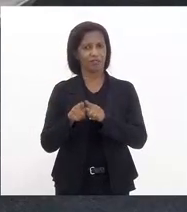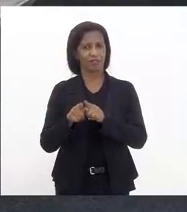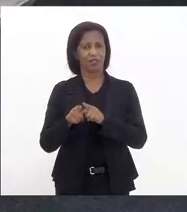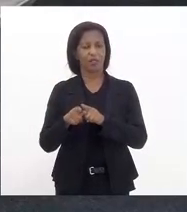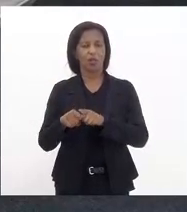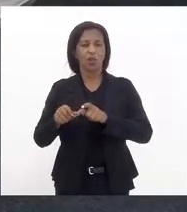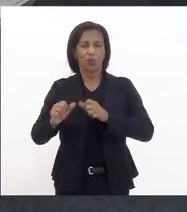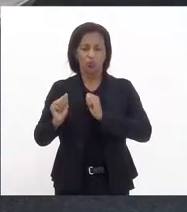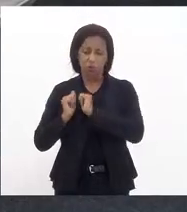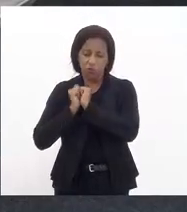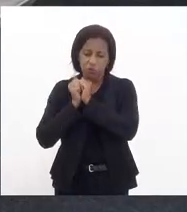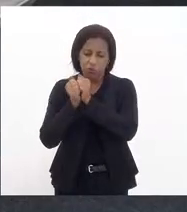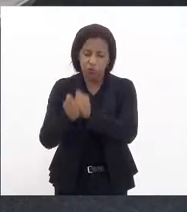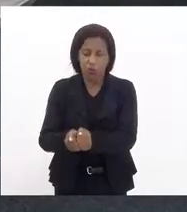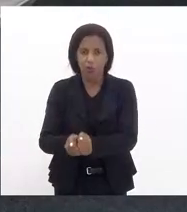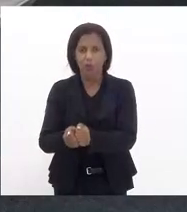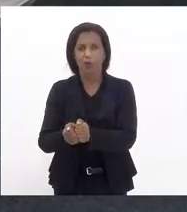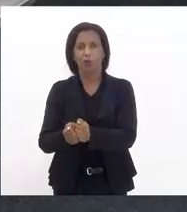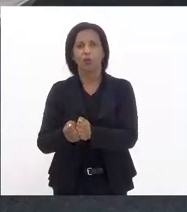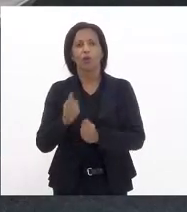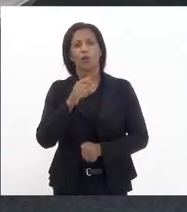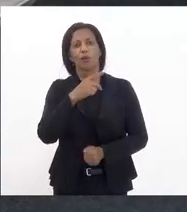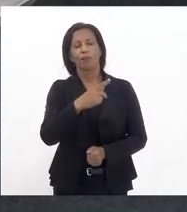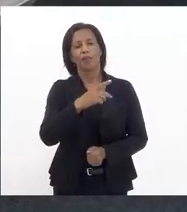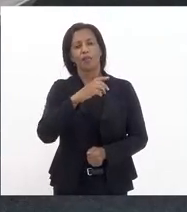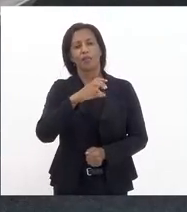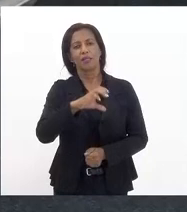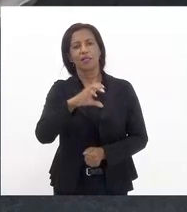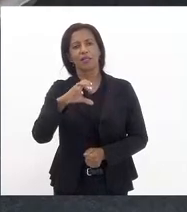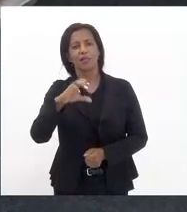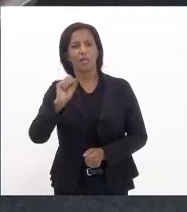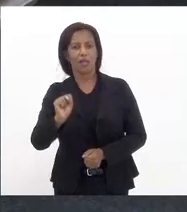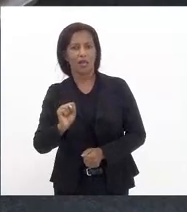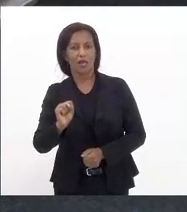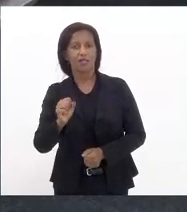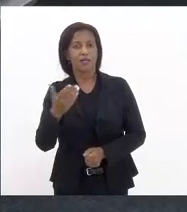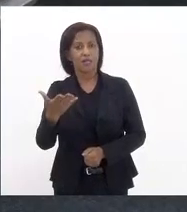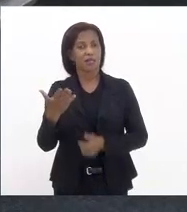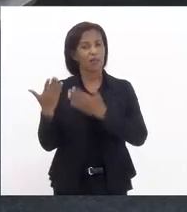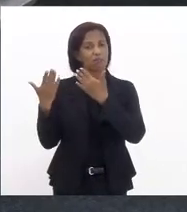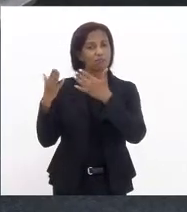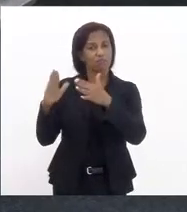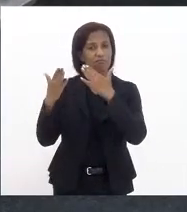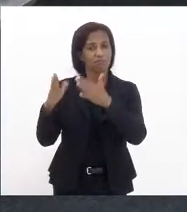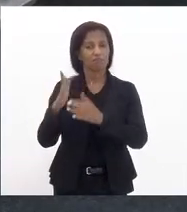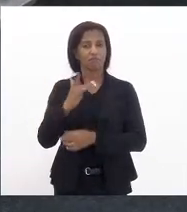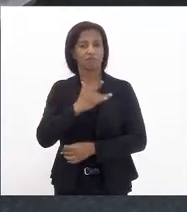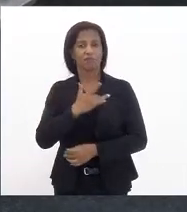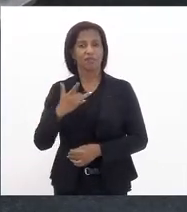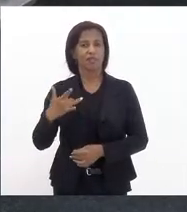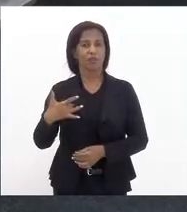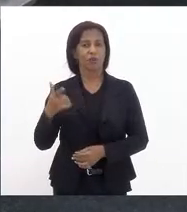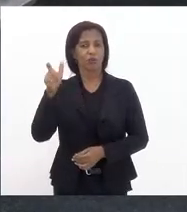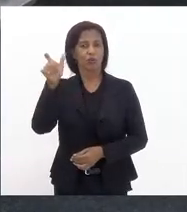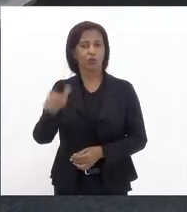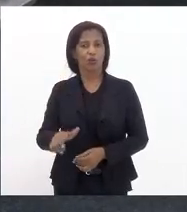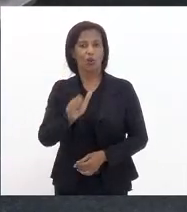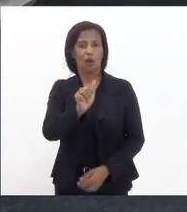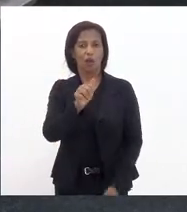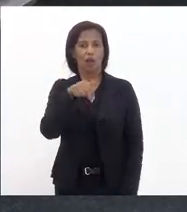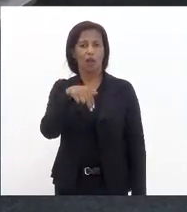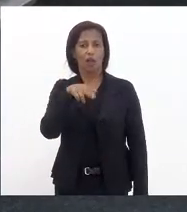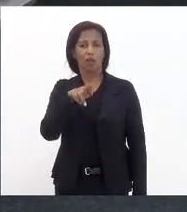apoiamos essa questão do PCCS e quero saudar os servidores da área da saúde na figura do André